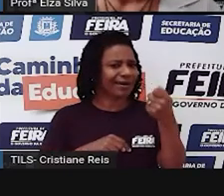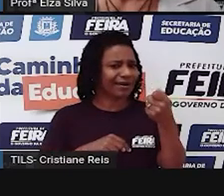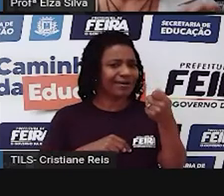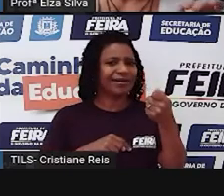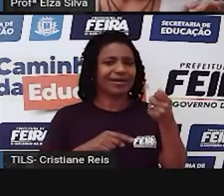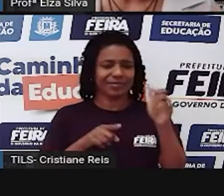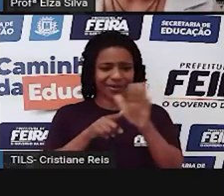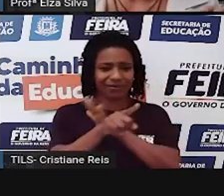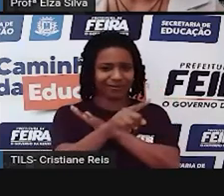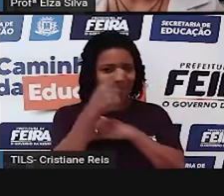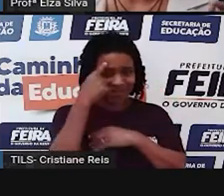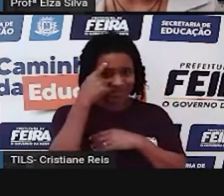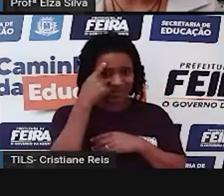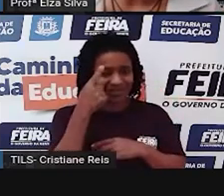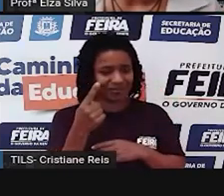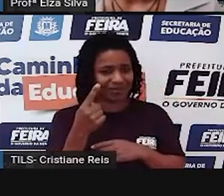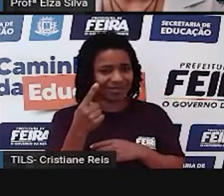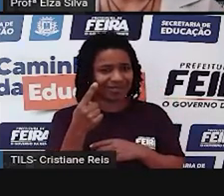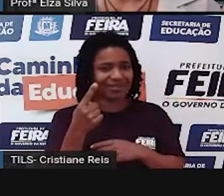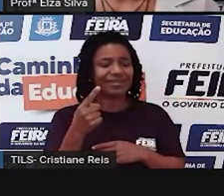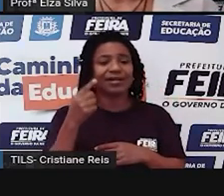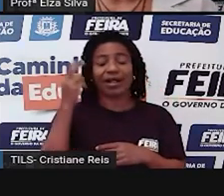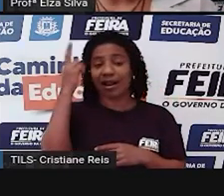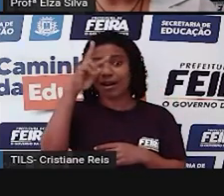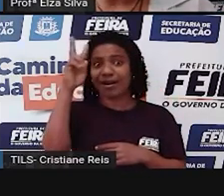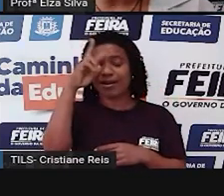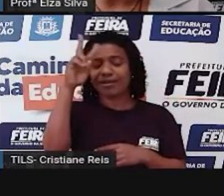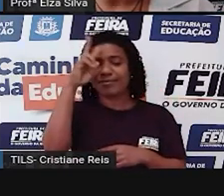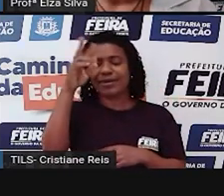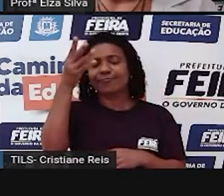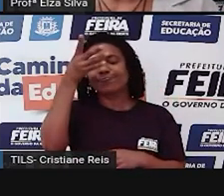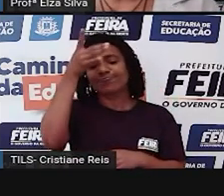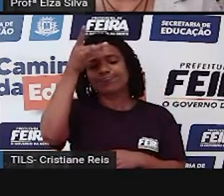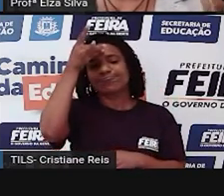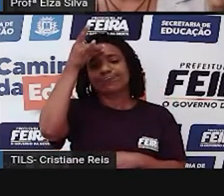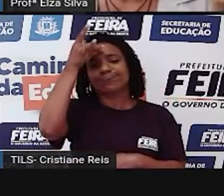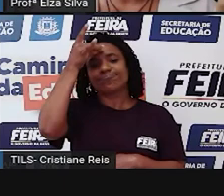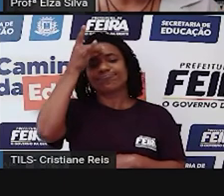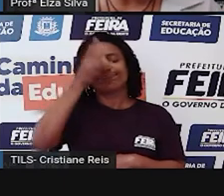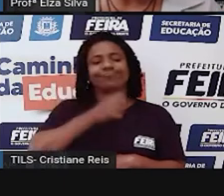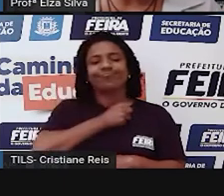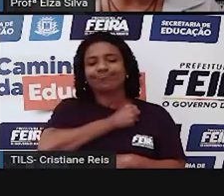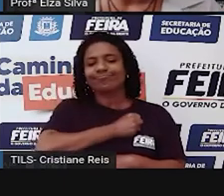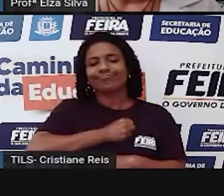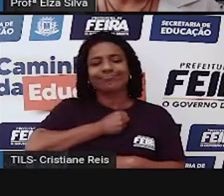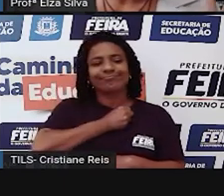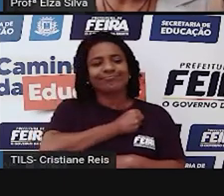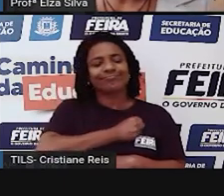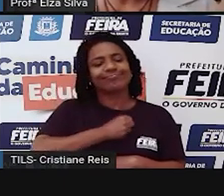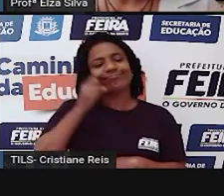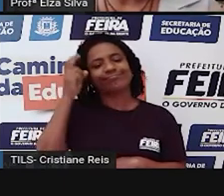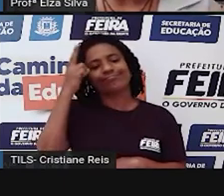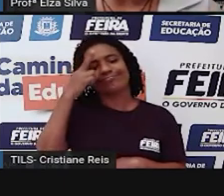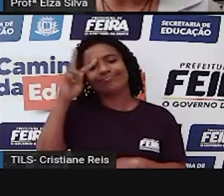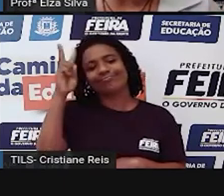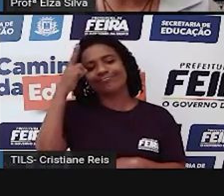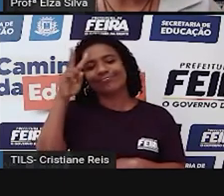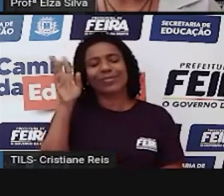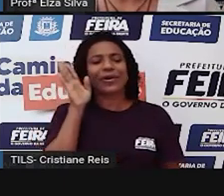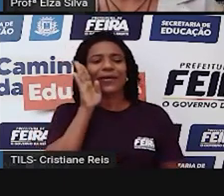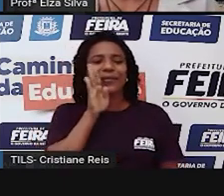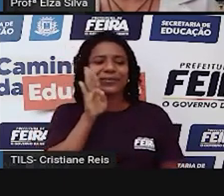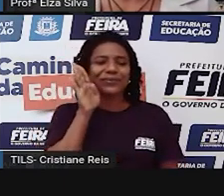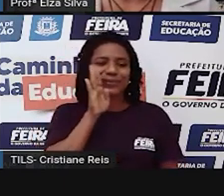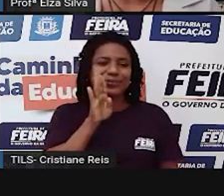É importante a gente lembrar que memórias afetivas são aquelas lembranças de momentos legais